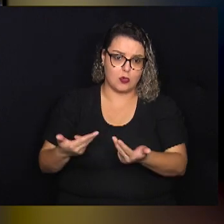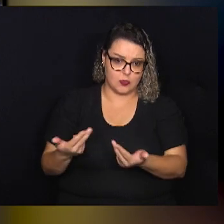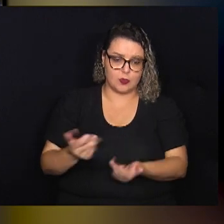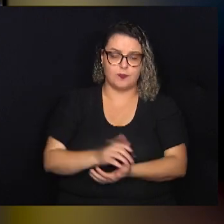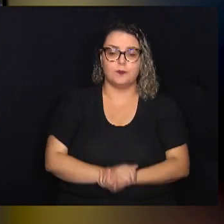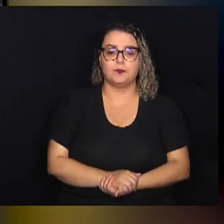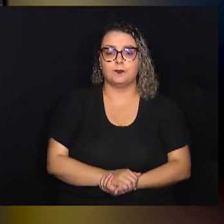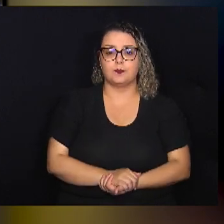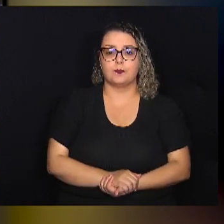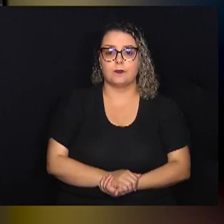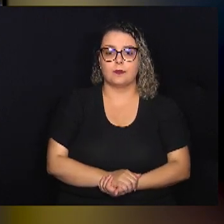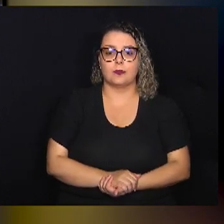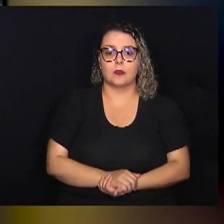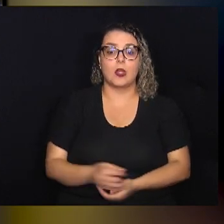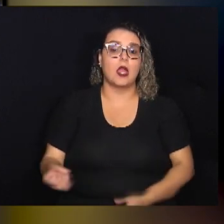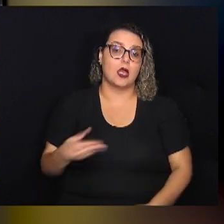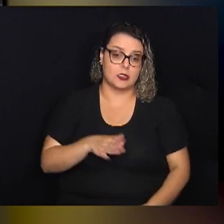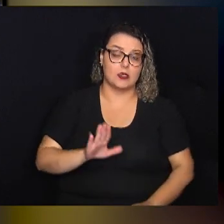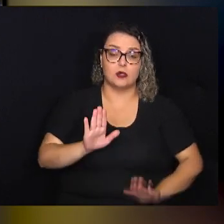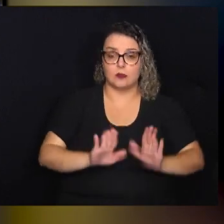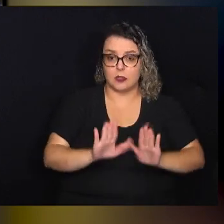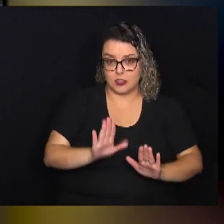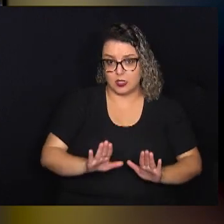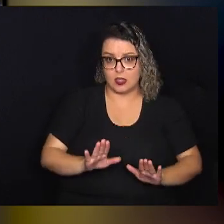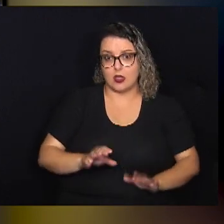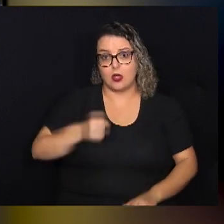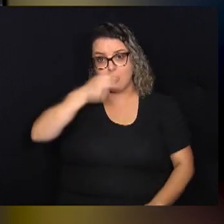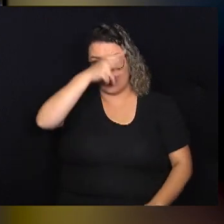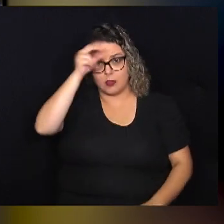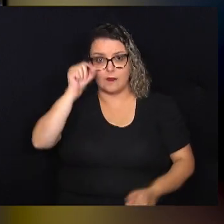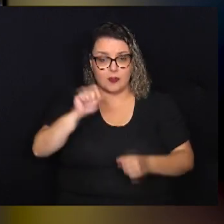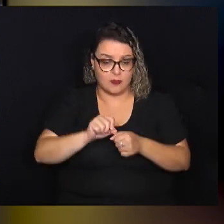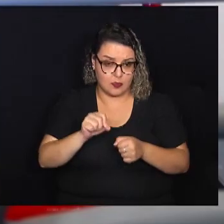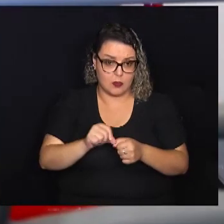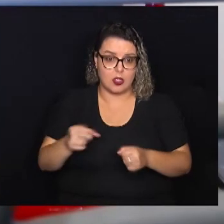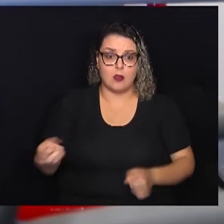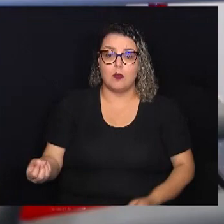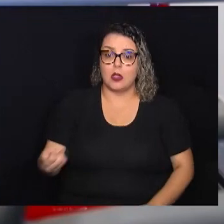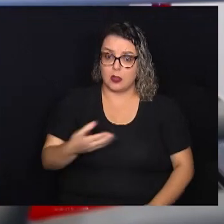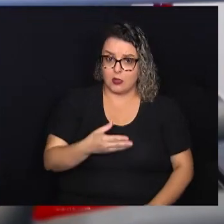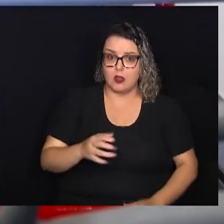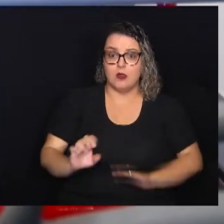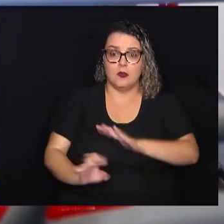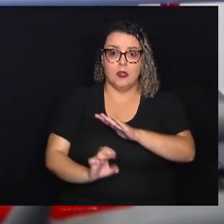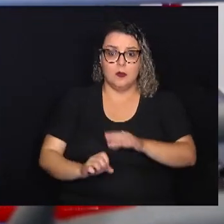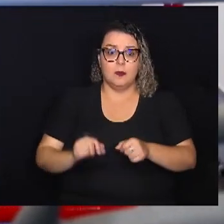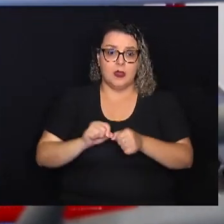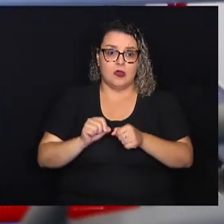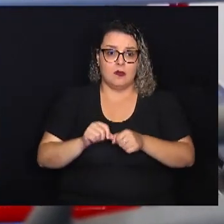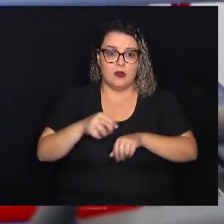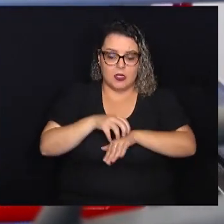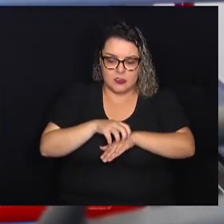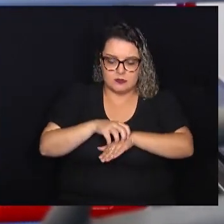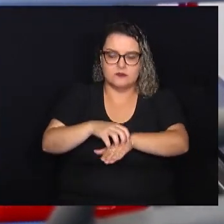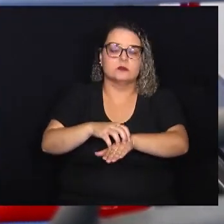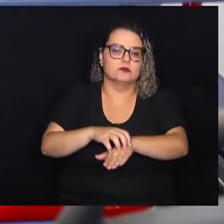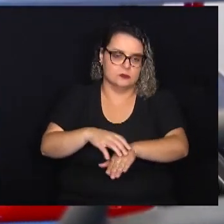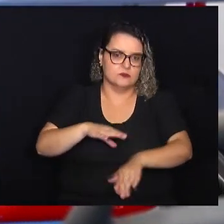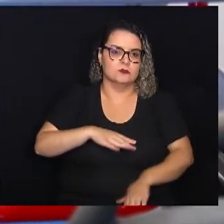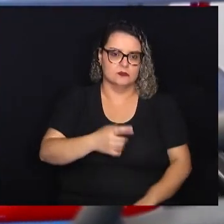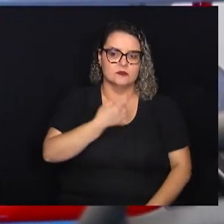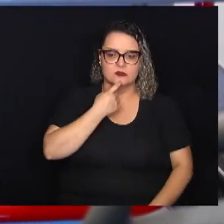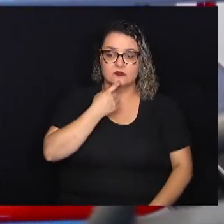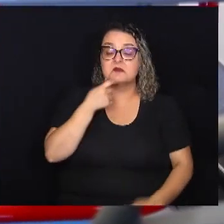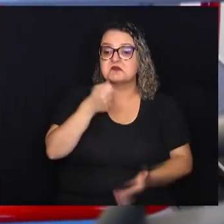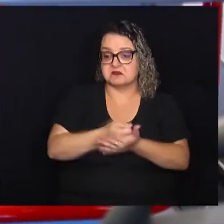da nova licitação que a Prefeitura fará para contratar uma nova empresa para fazer o transporte na cidade de Campinas, será